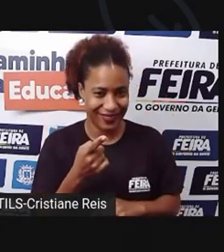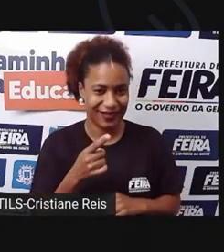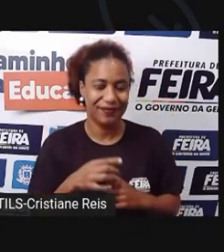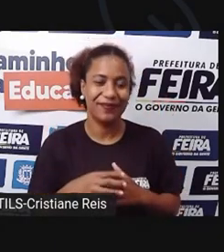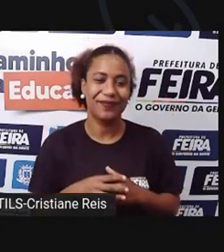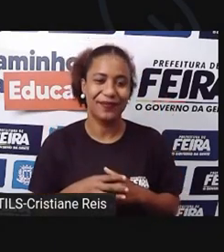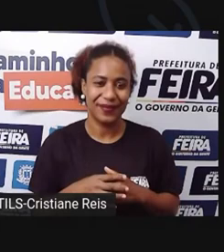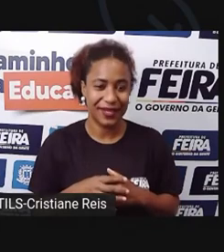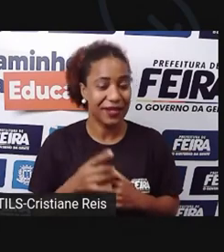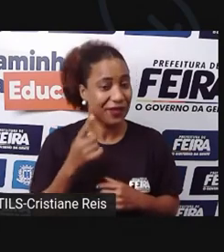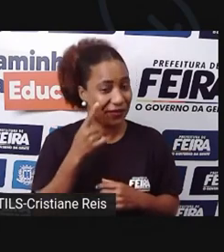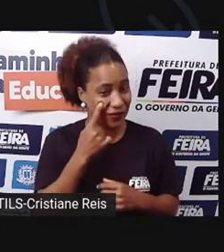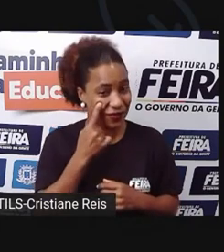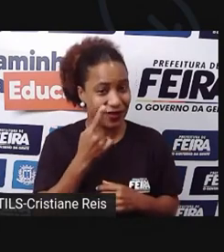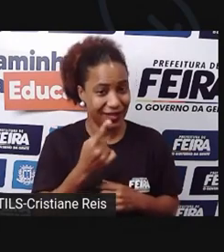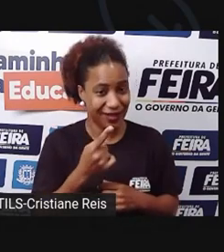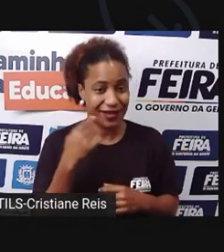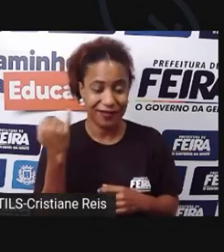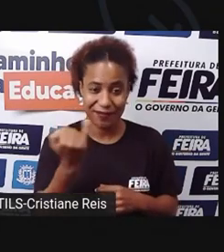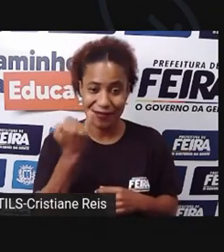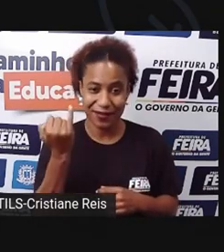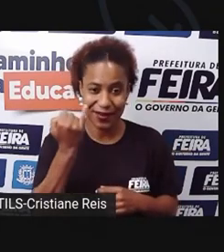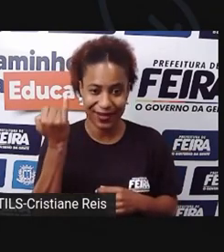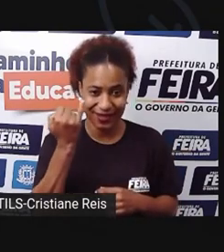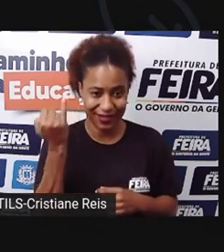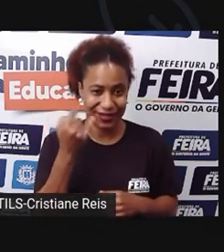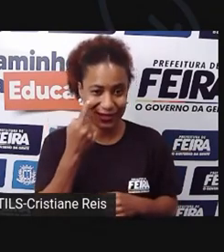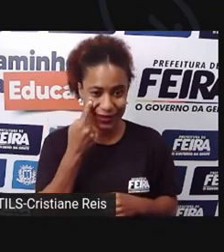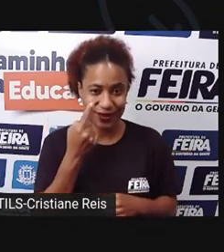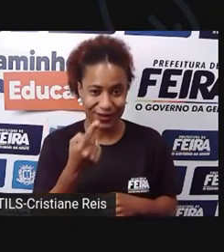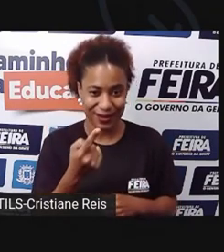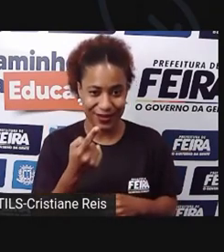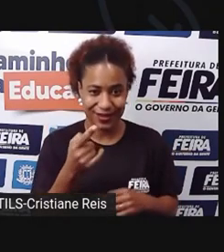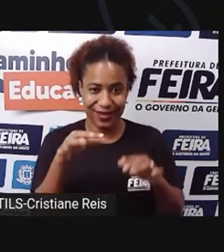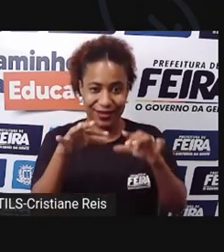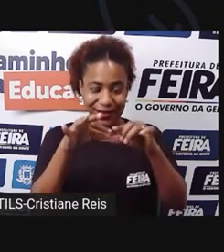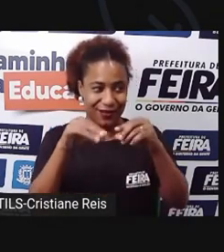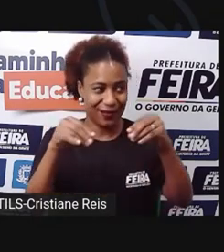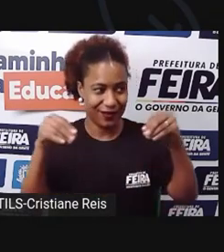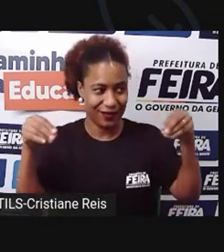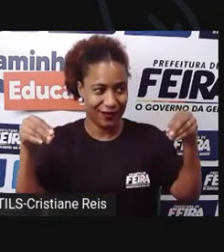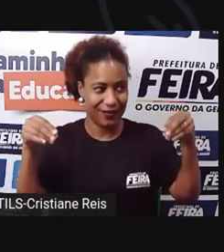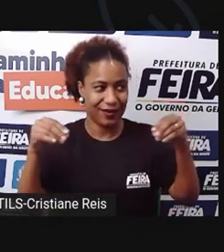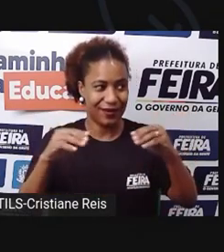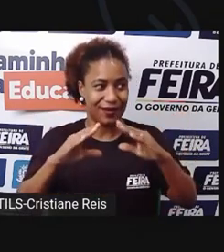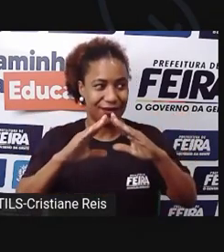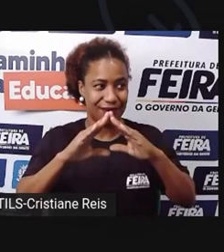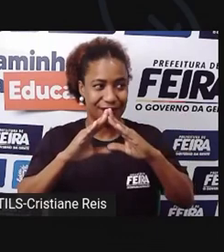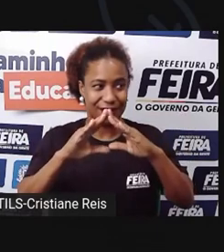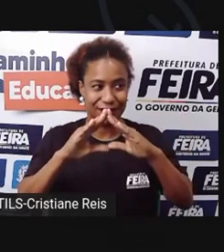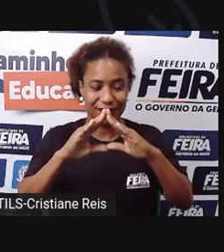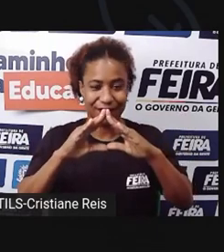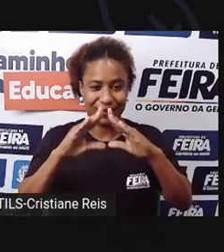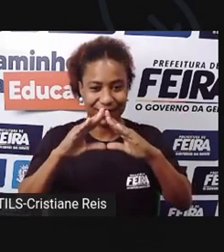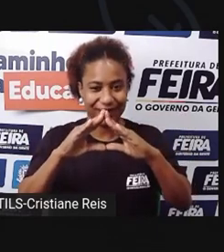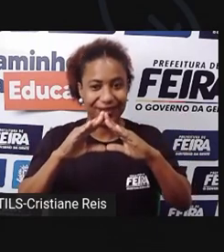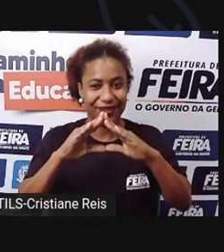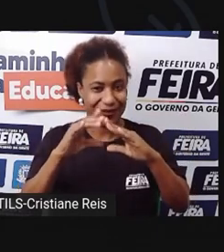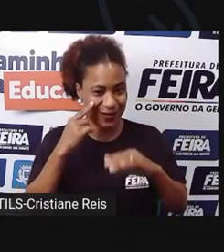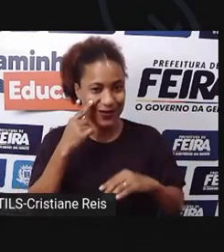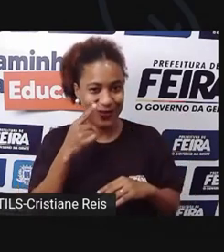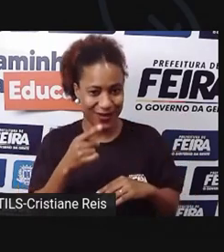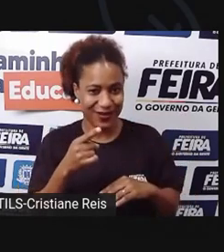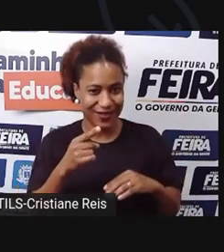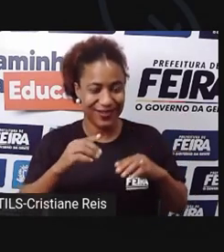importante a gente fazer essa primeira dobradura aqui, ó, ao meio, formar um triângulo com o quadrado. Mas, ó, tá vendo?